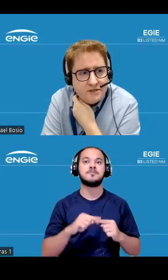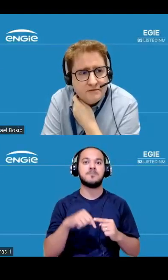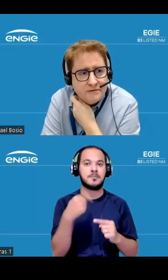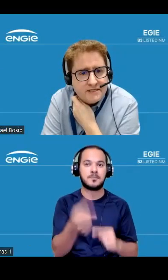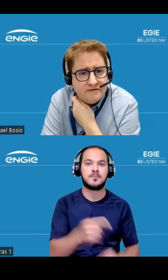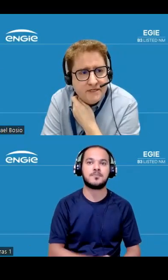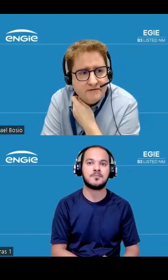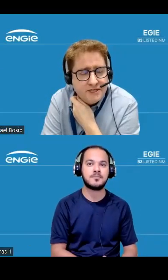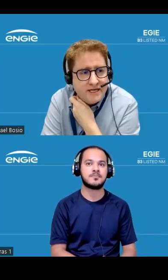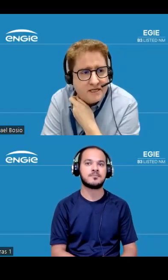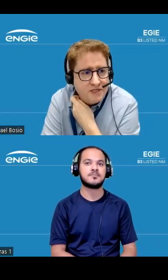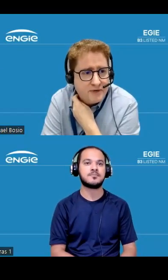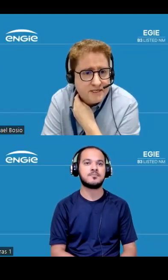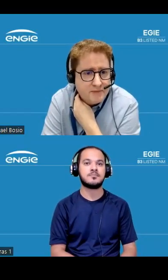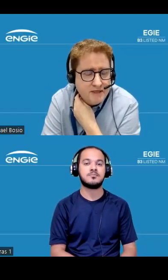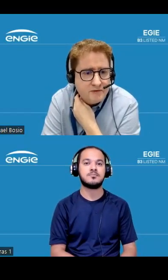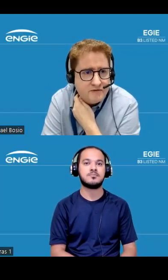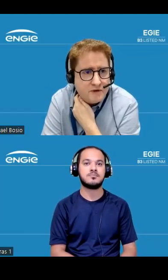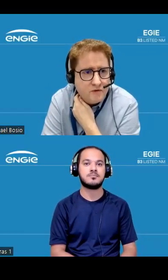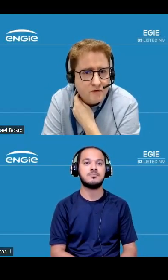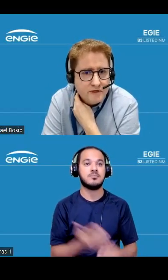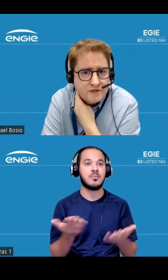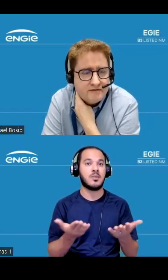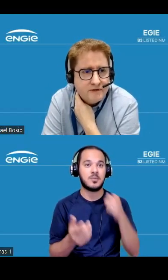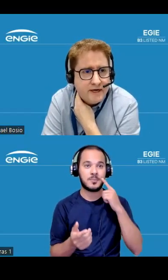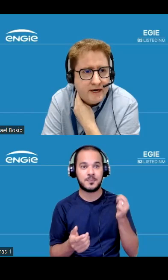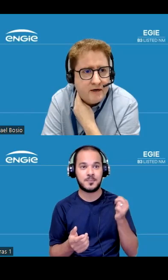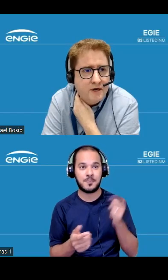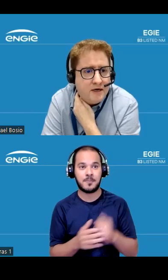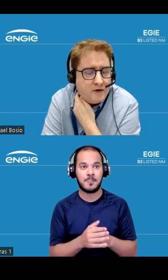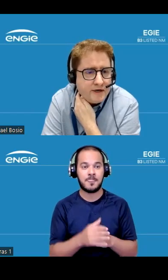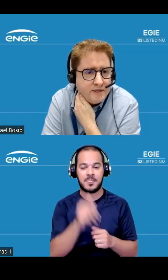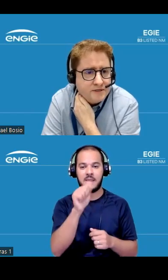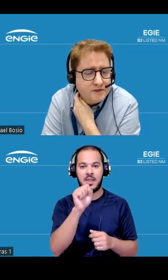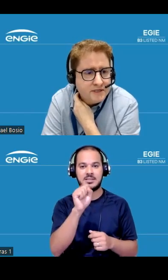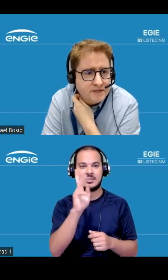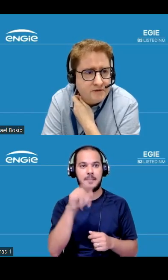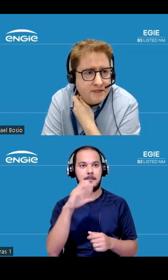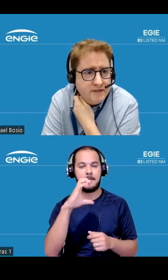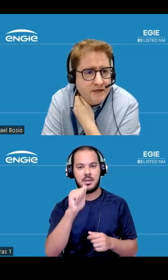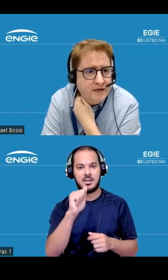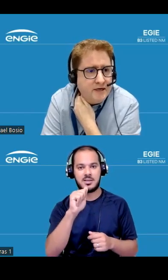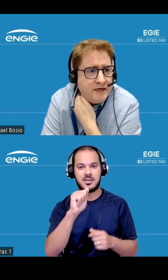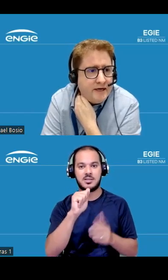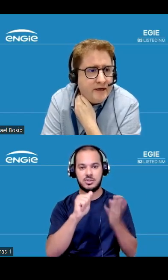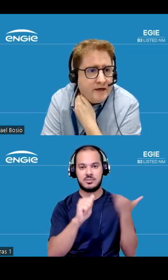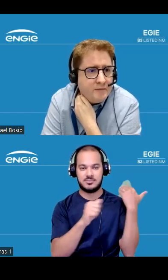gente dessa vez vai diretamente para a Asabranca uma vez que concluímos Gavião Real agora no início do terceiro tri